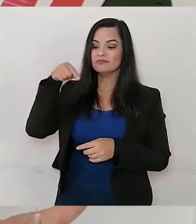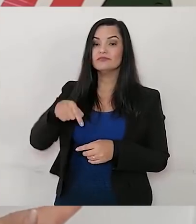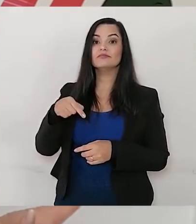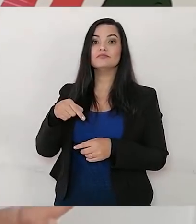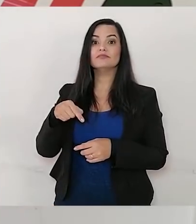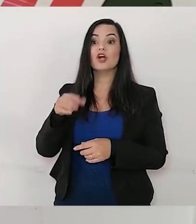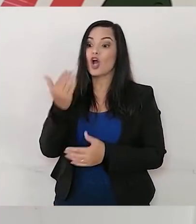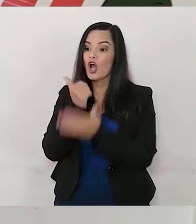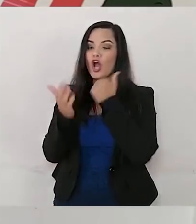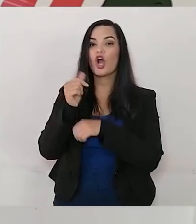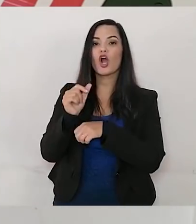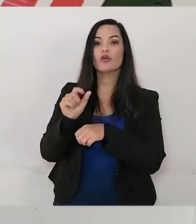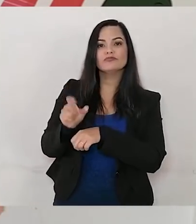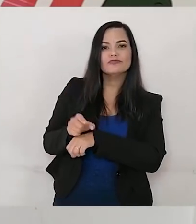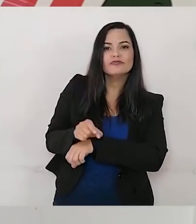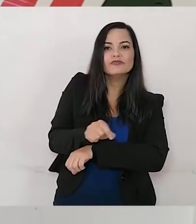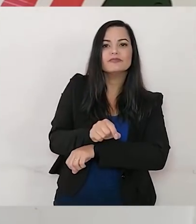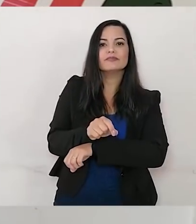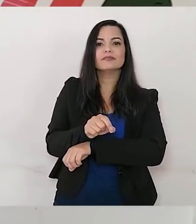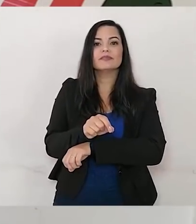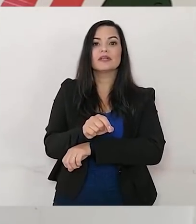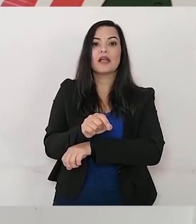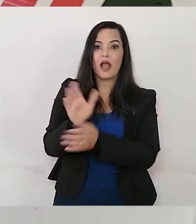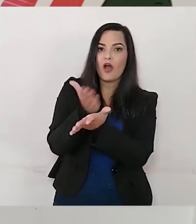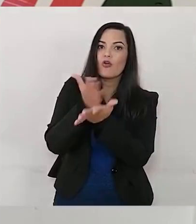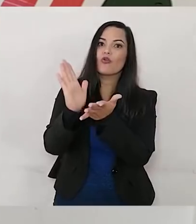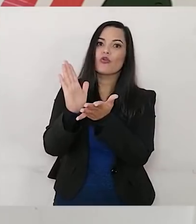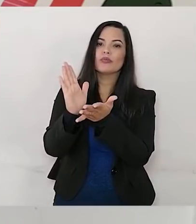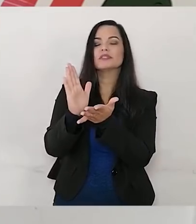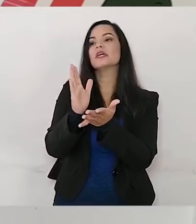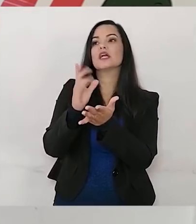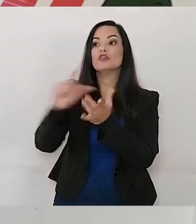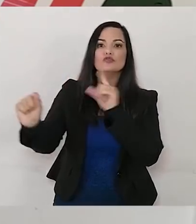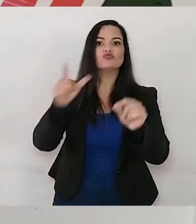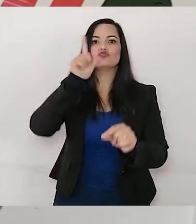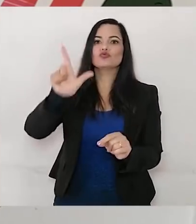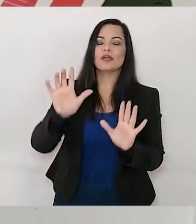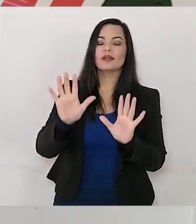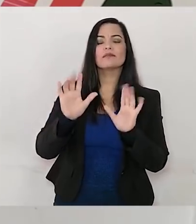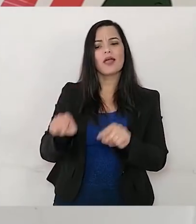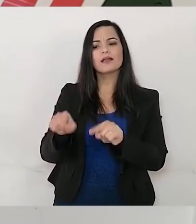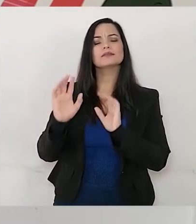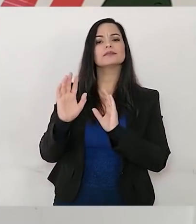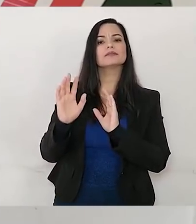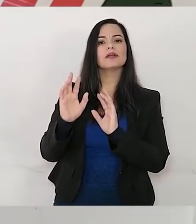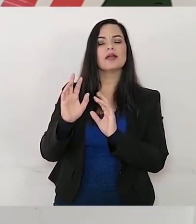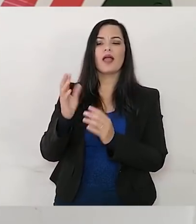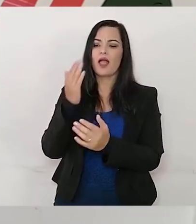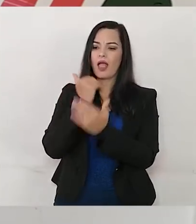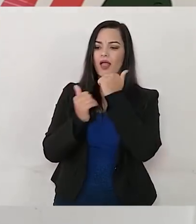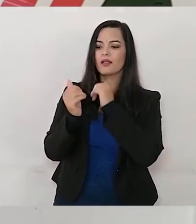formigas, pelo menos daquelas que não conseguiram escapar. Essa relação alimentar,